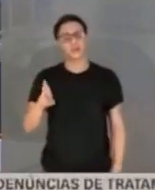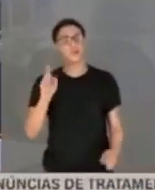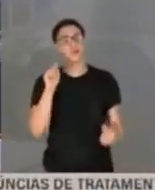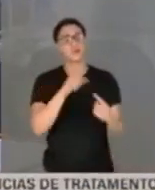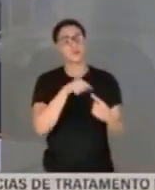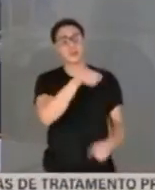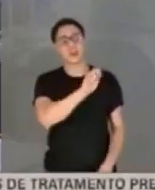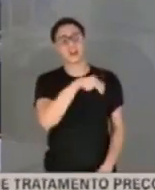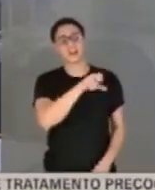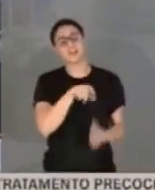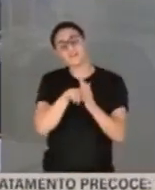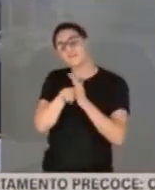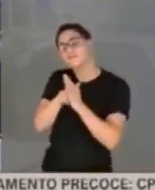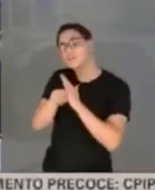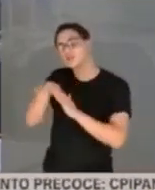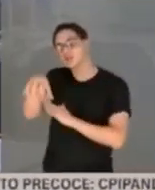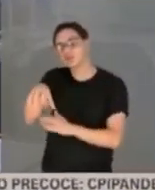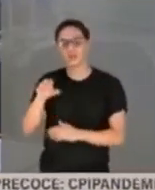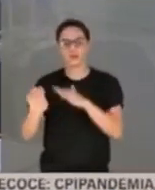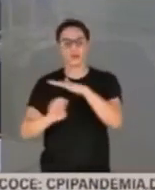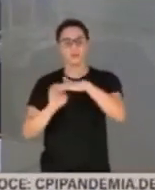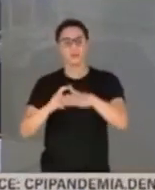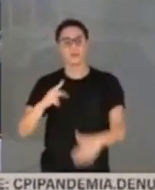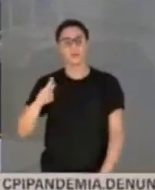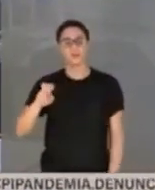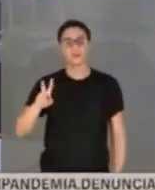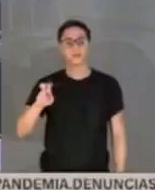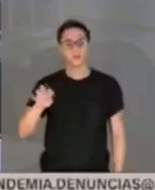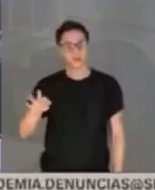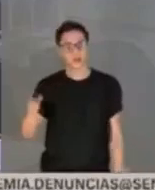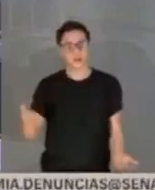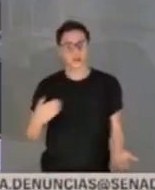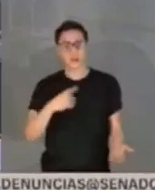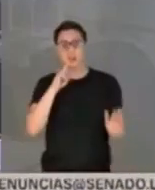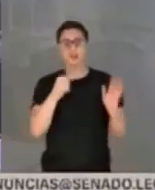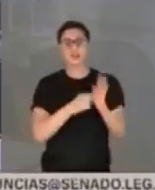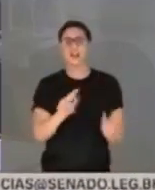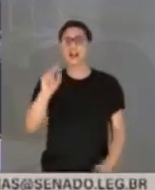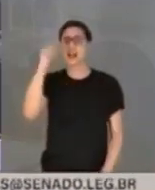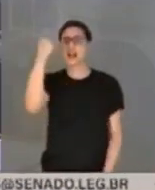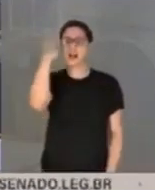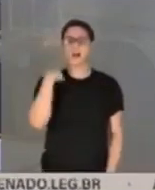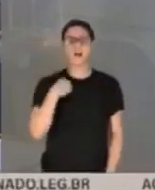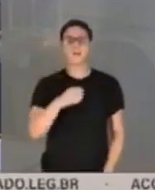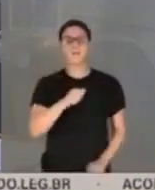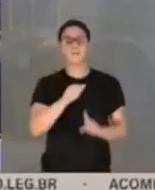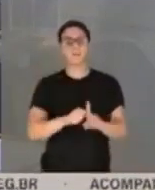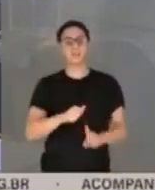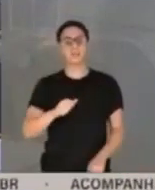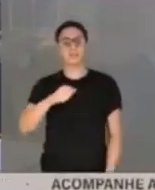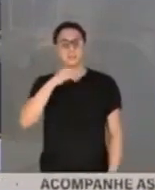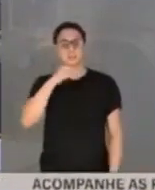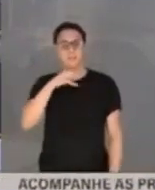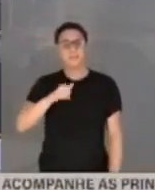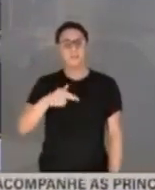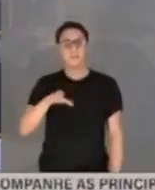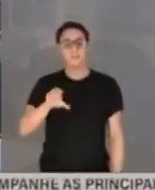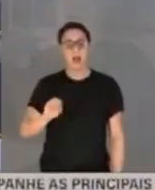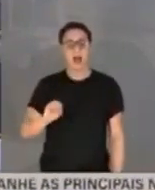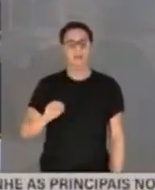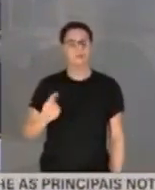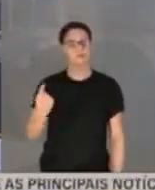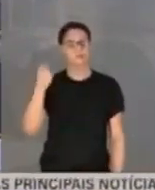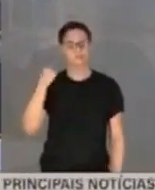investigasse isso que ela denunciou desde março, que a gente agora reforçou, ela denunciou desde